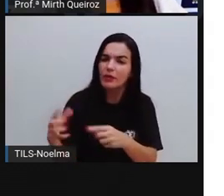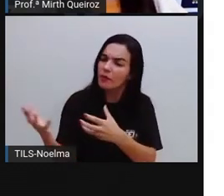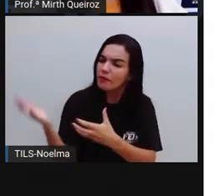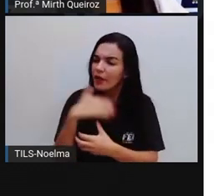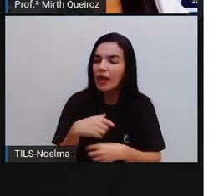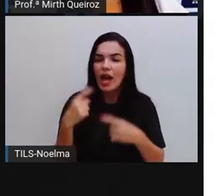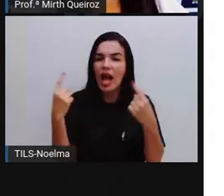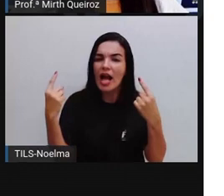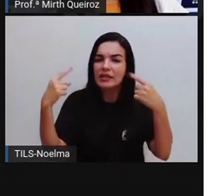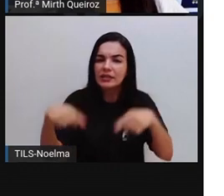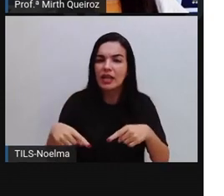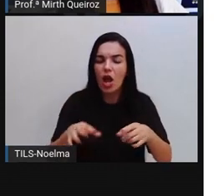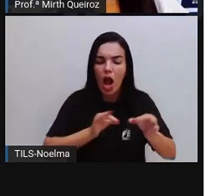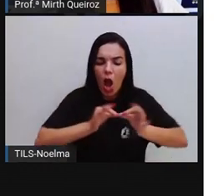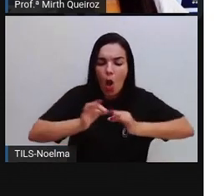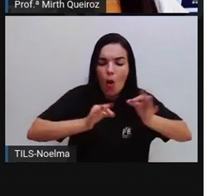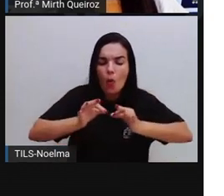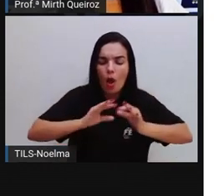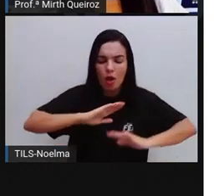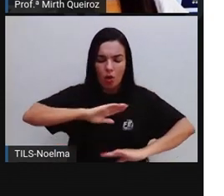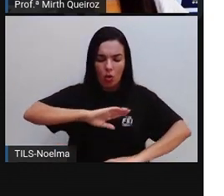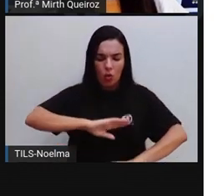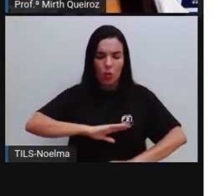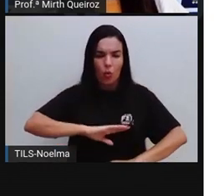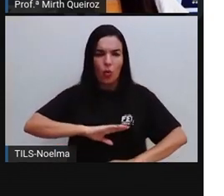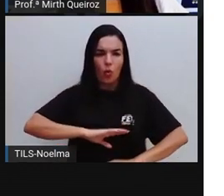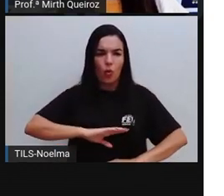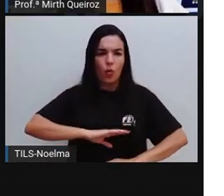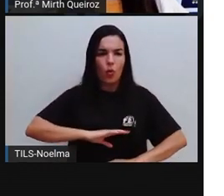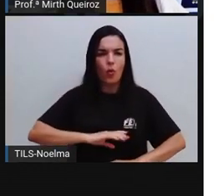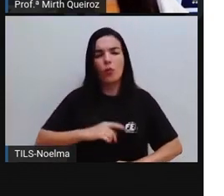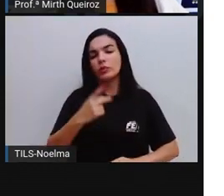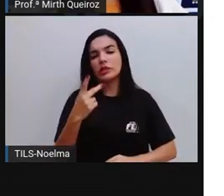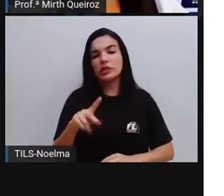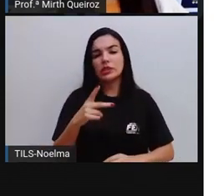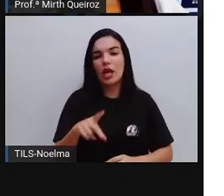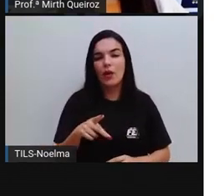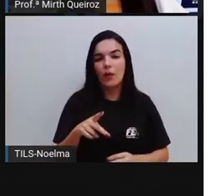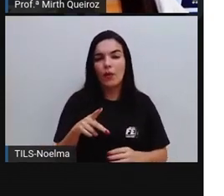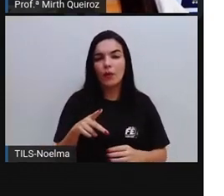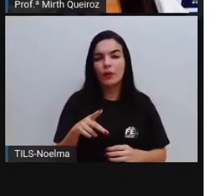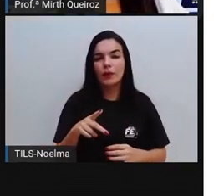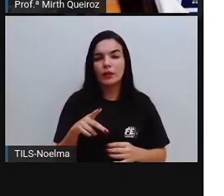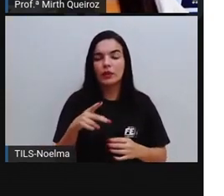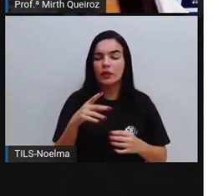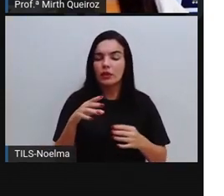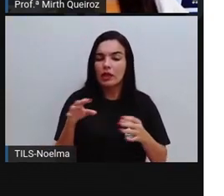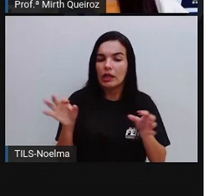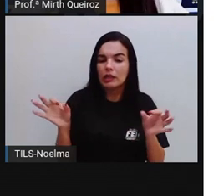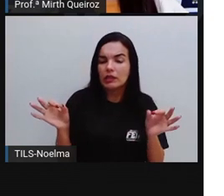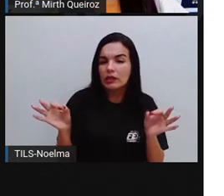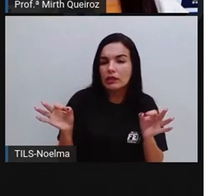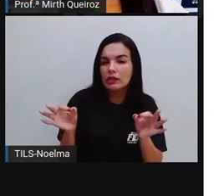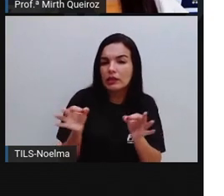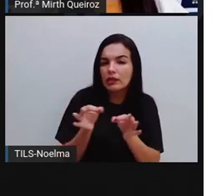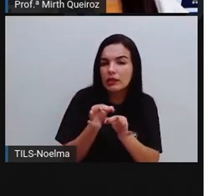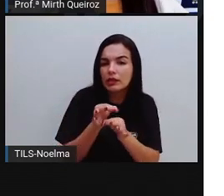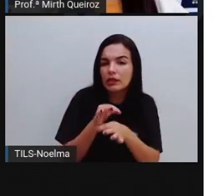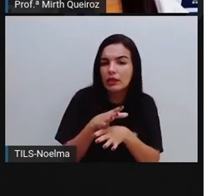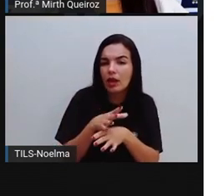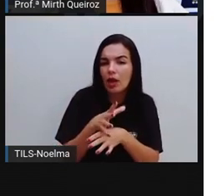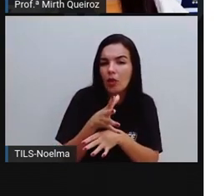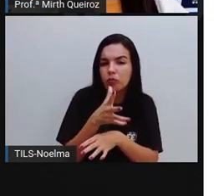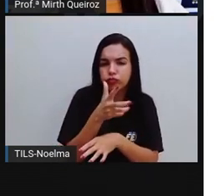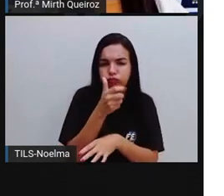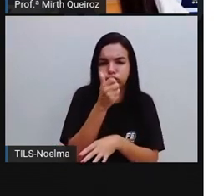uma ordem. Regule o trânsito do intestino e acabe, o, perdão, regule o trânsito intestinal e acabe com a